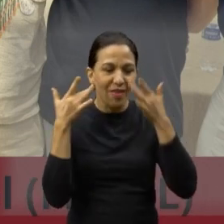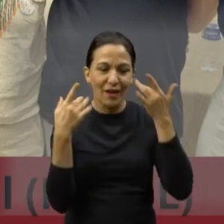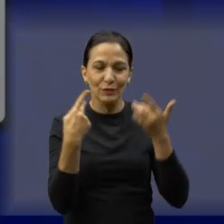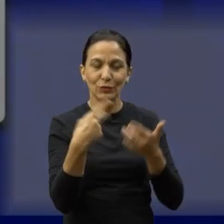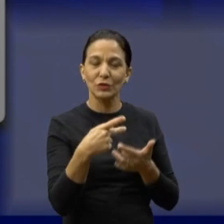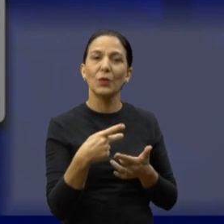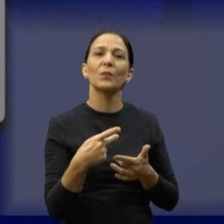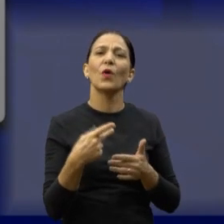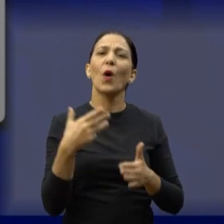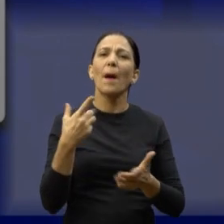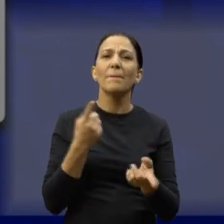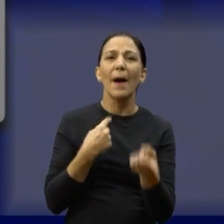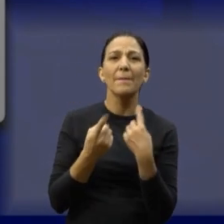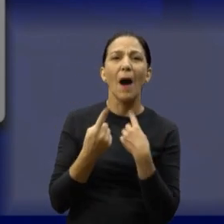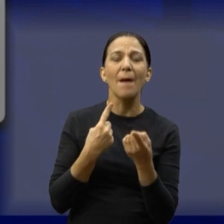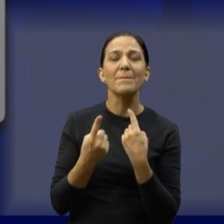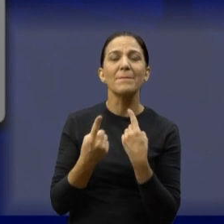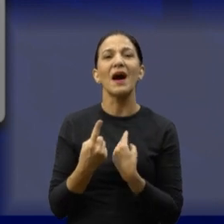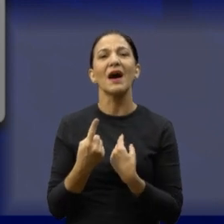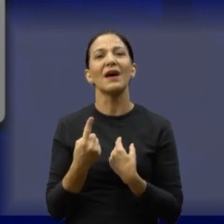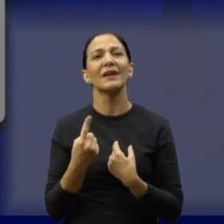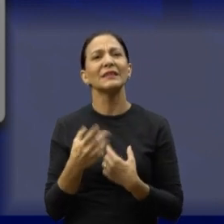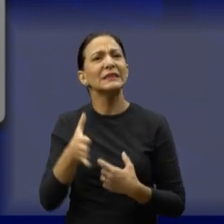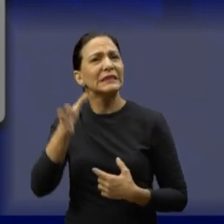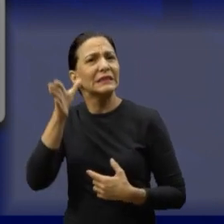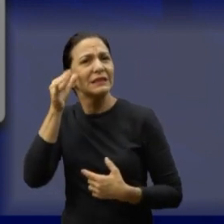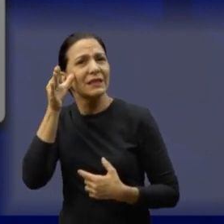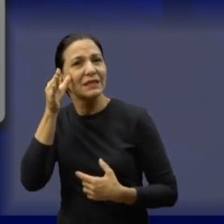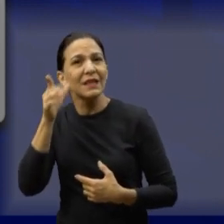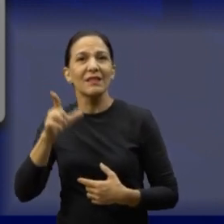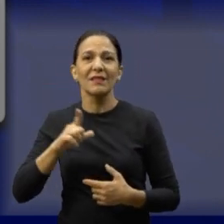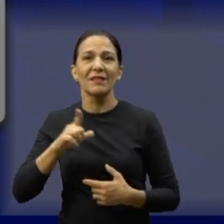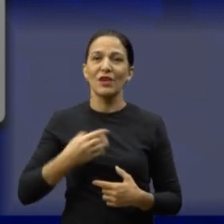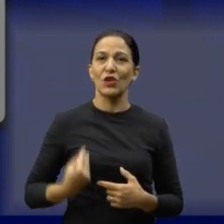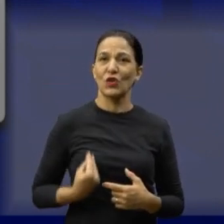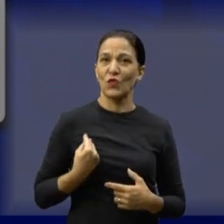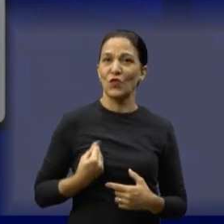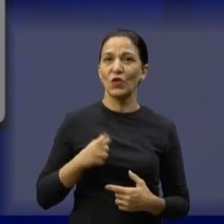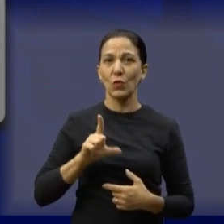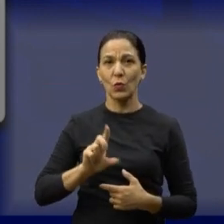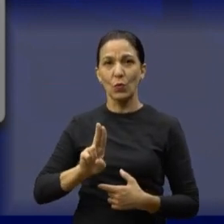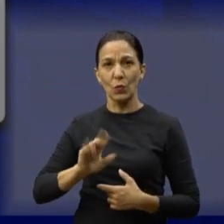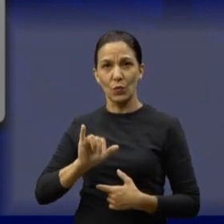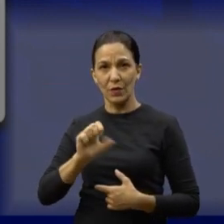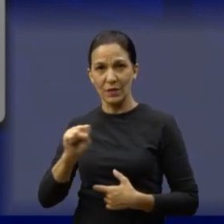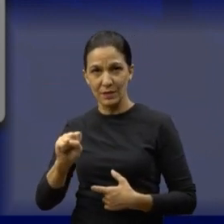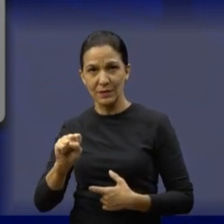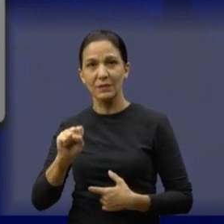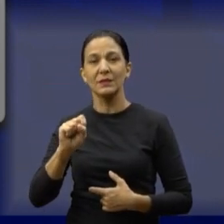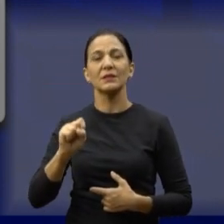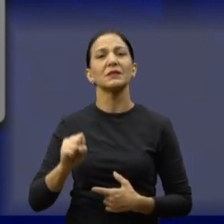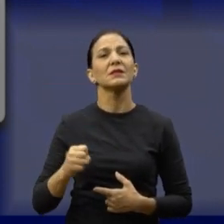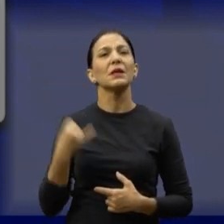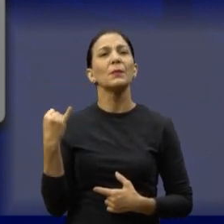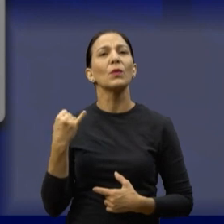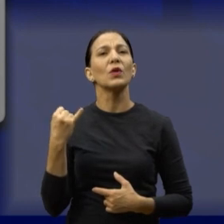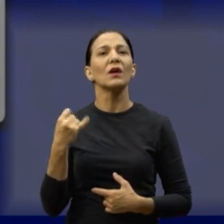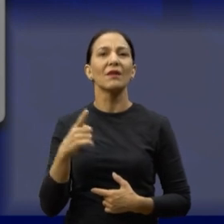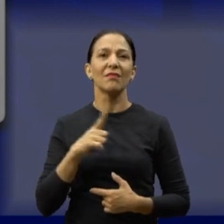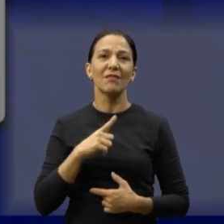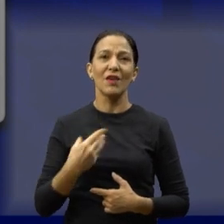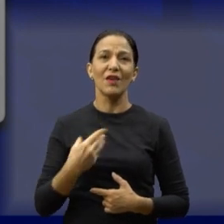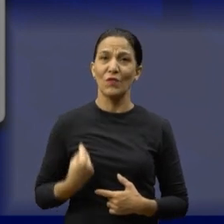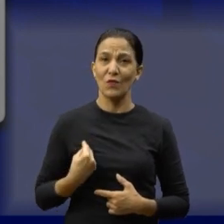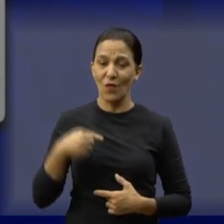interessante sobre a questão da vida do Luiz Antônio Martínez Correia, de como ele viveu